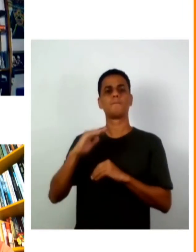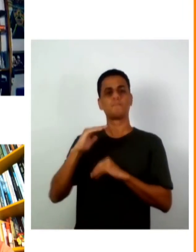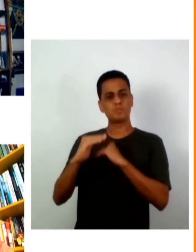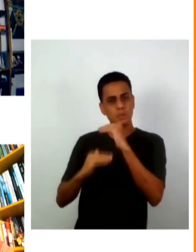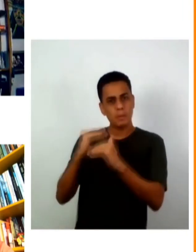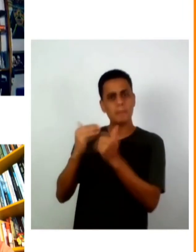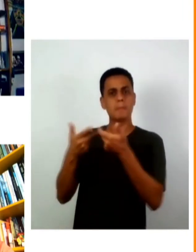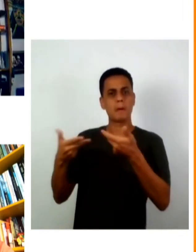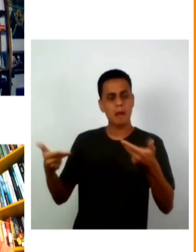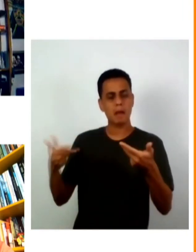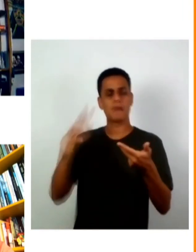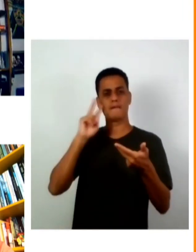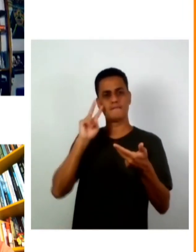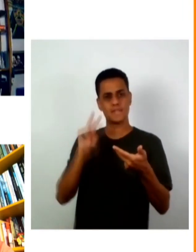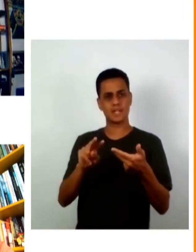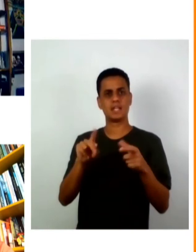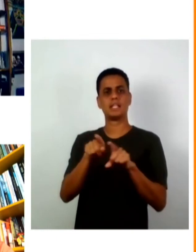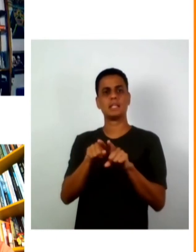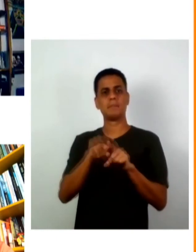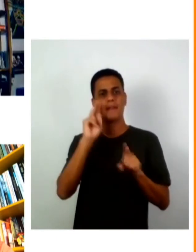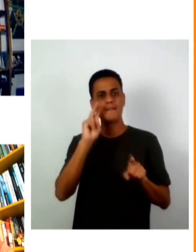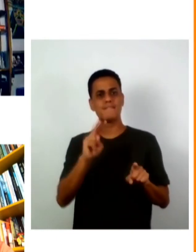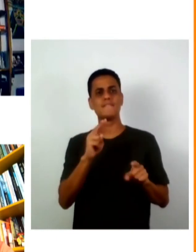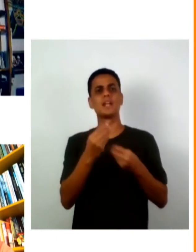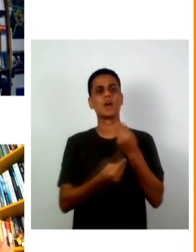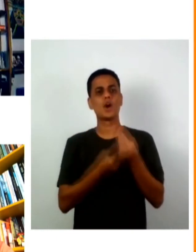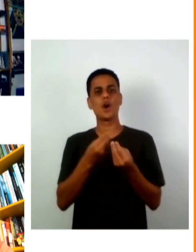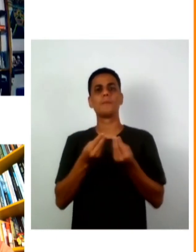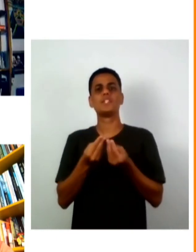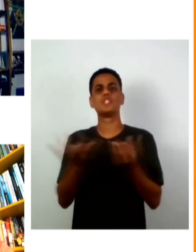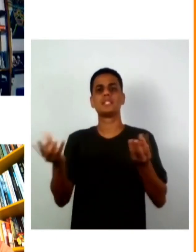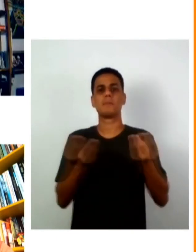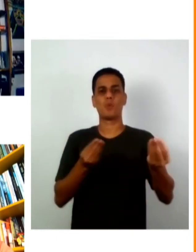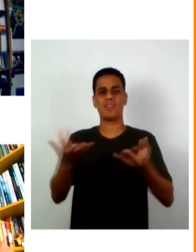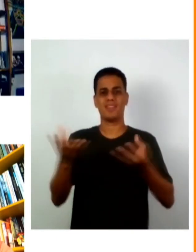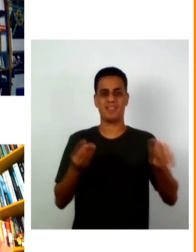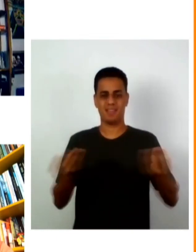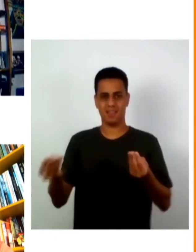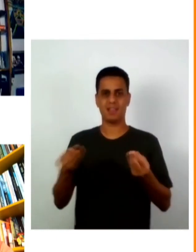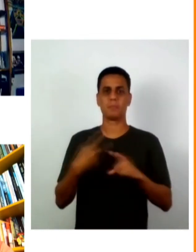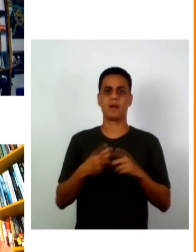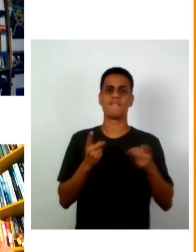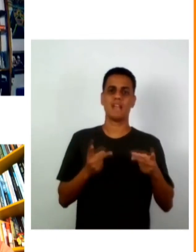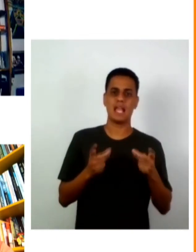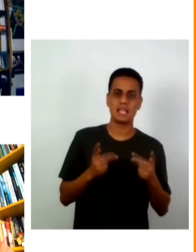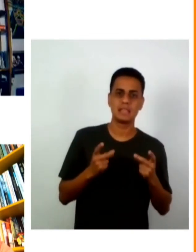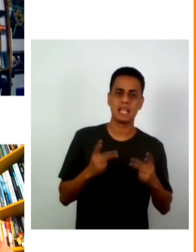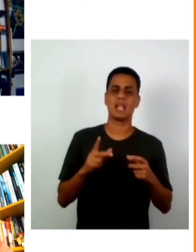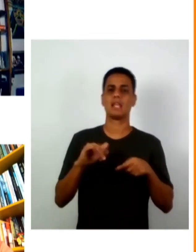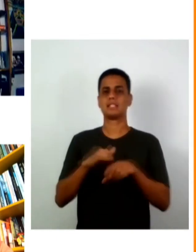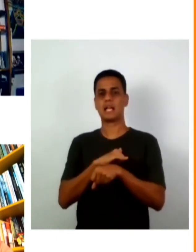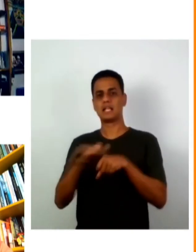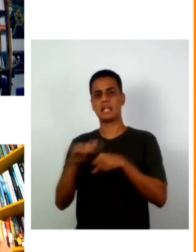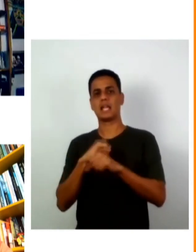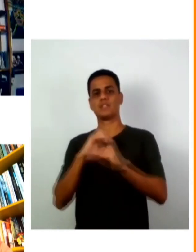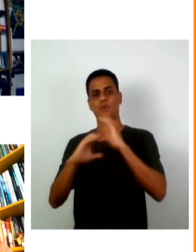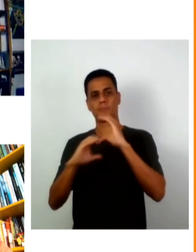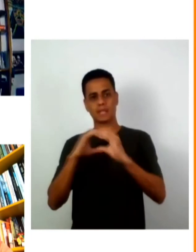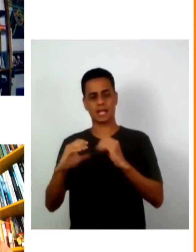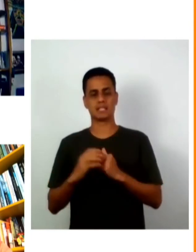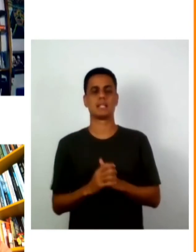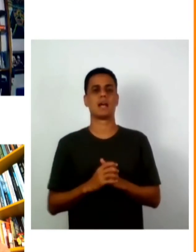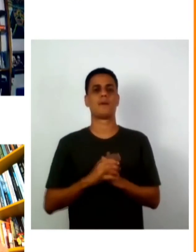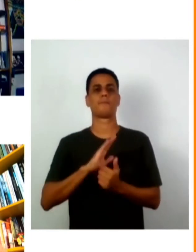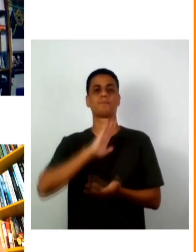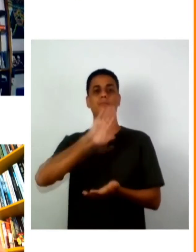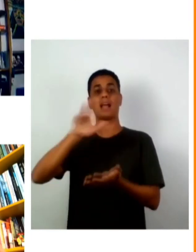olhar para o processo de escoamento da distribuição quando a gente fala de venda das estratégias de comunicação até a